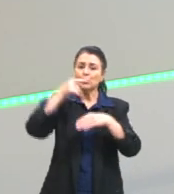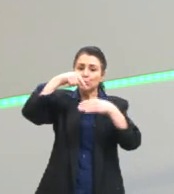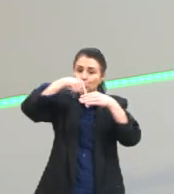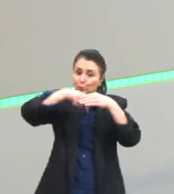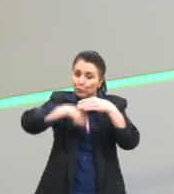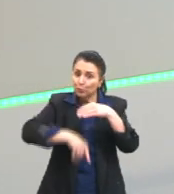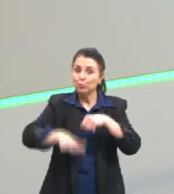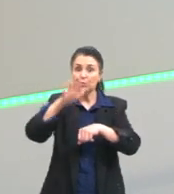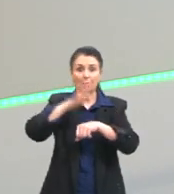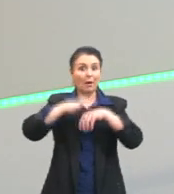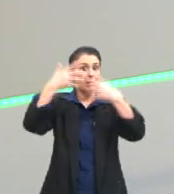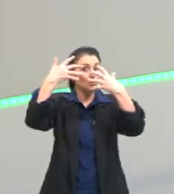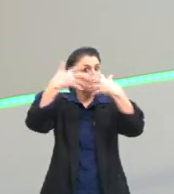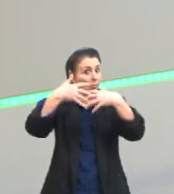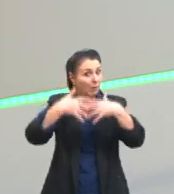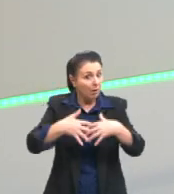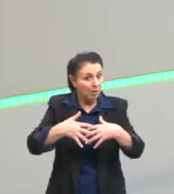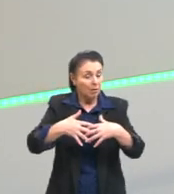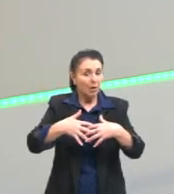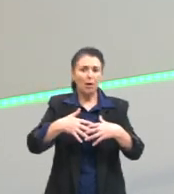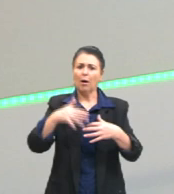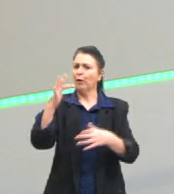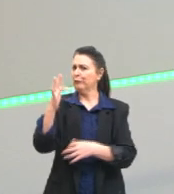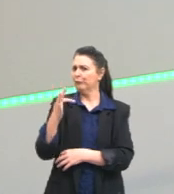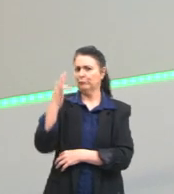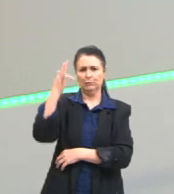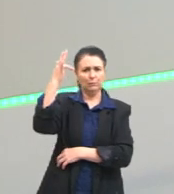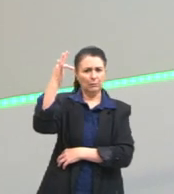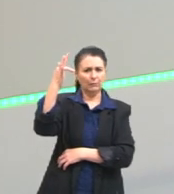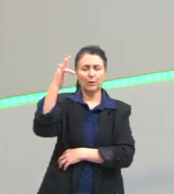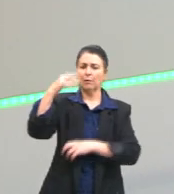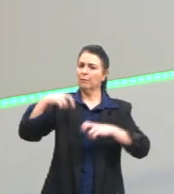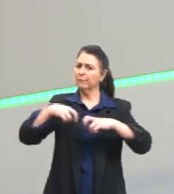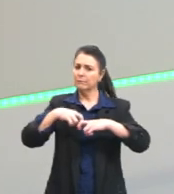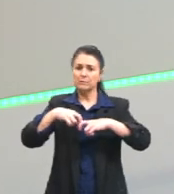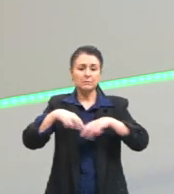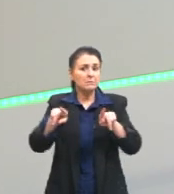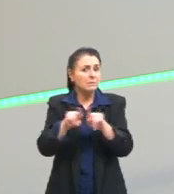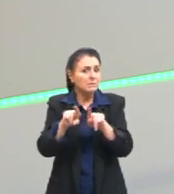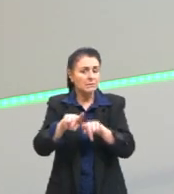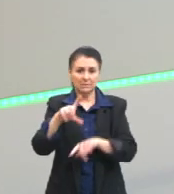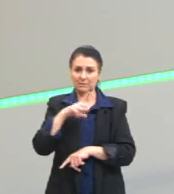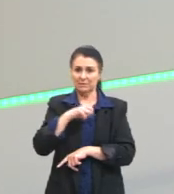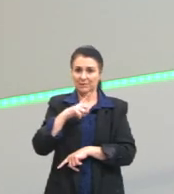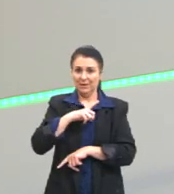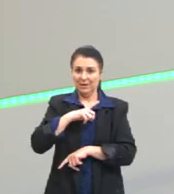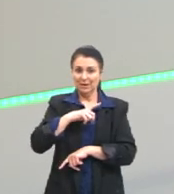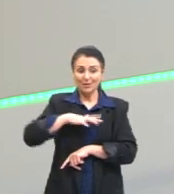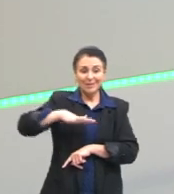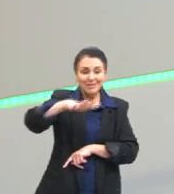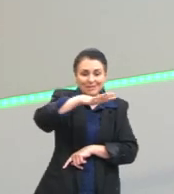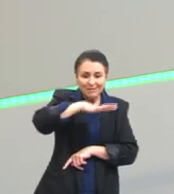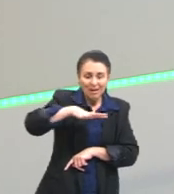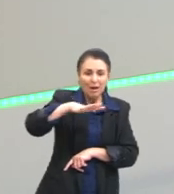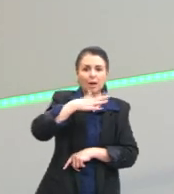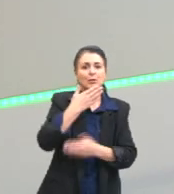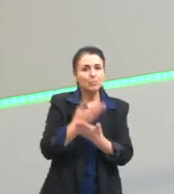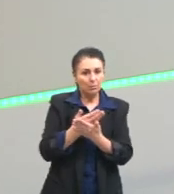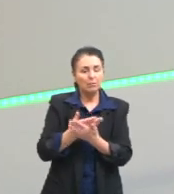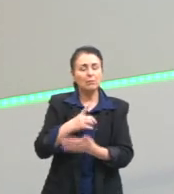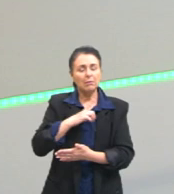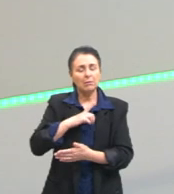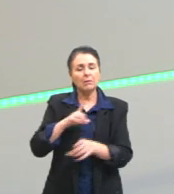Assim como tem na filosofia, assim como tem na física, assim como tem em todas as outras áreas de estudo que a gente for olhar.